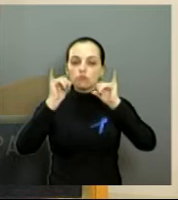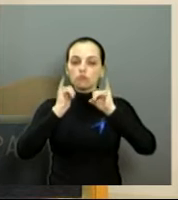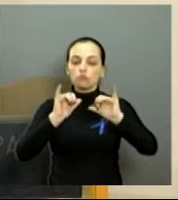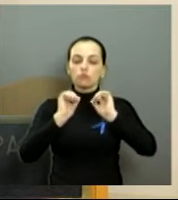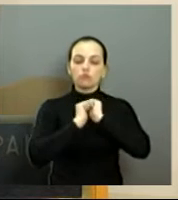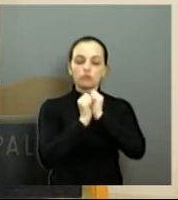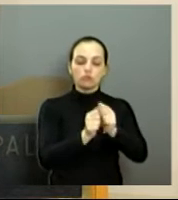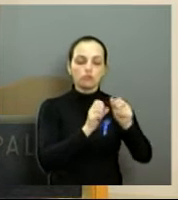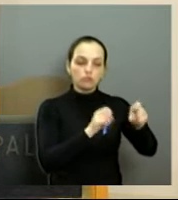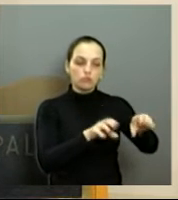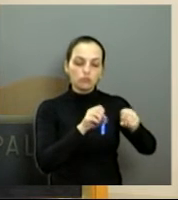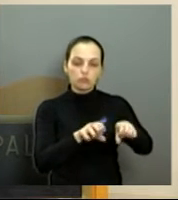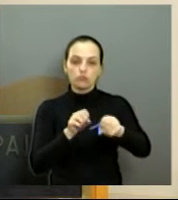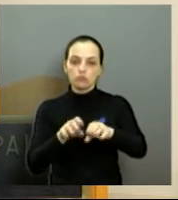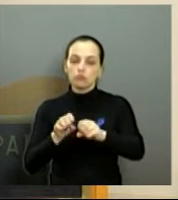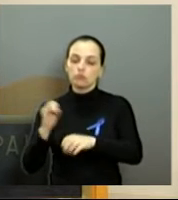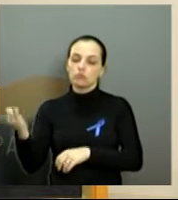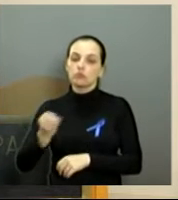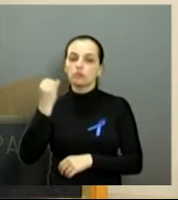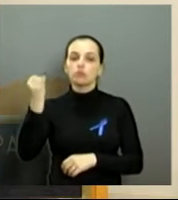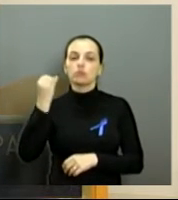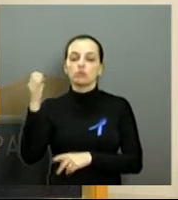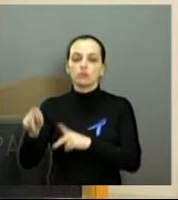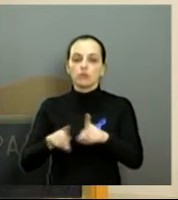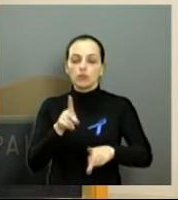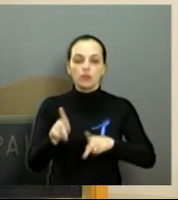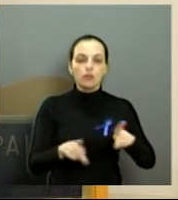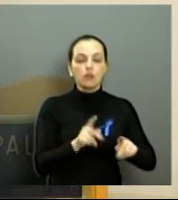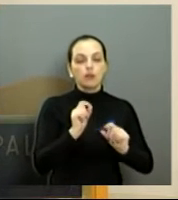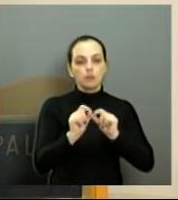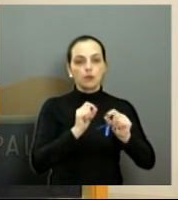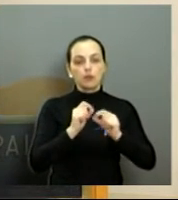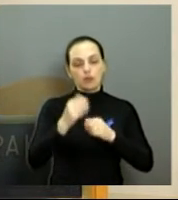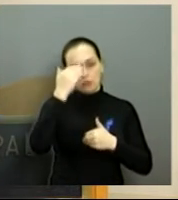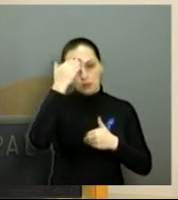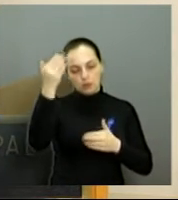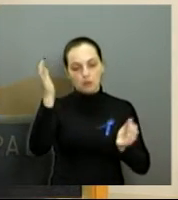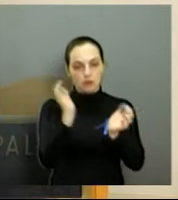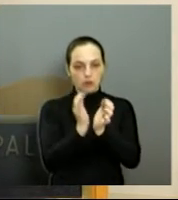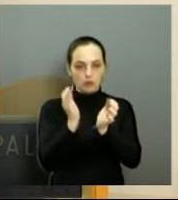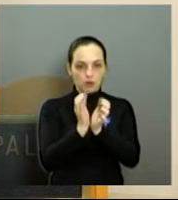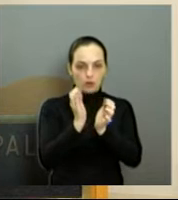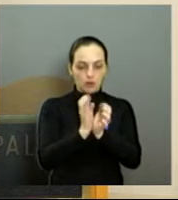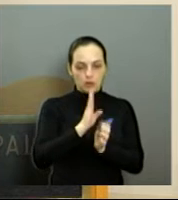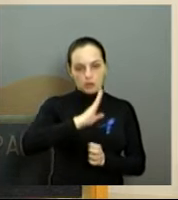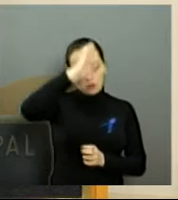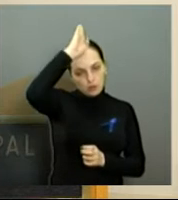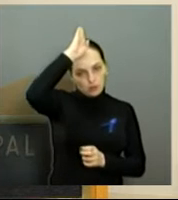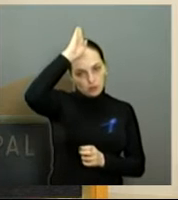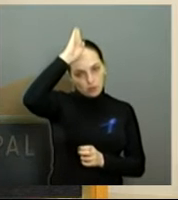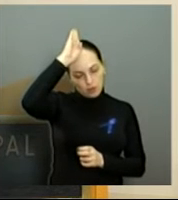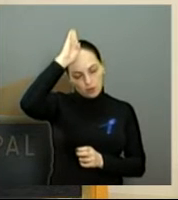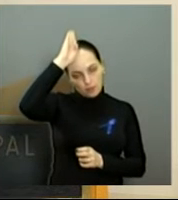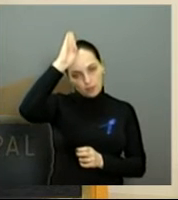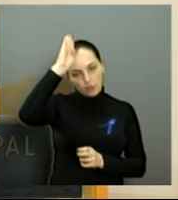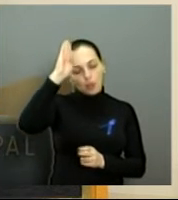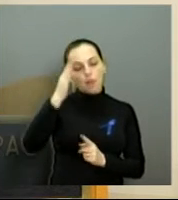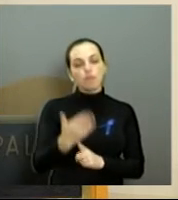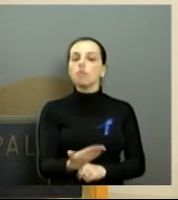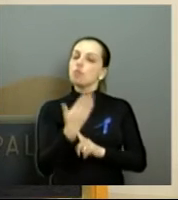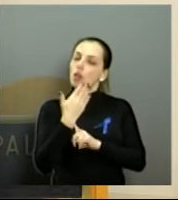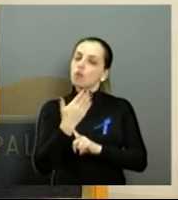para a nossa população. E um obrigado especial para os bombeiros civis, Paulo, Rubens, Ariana,